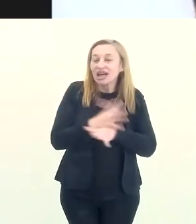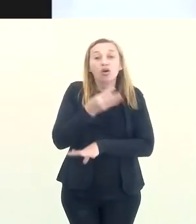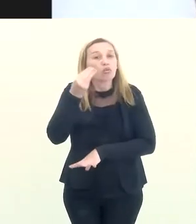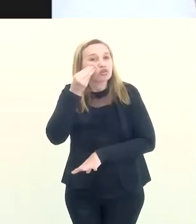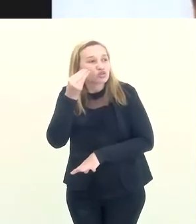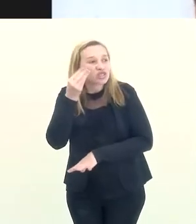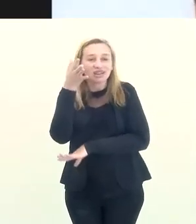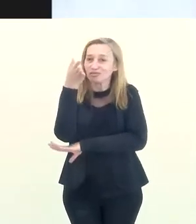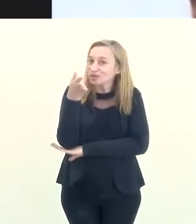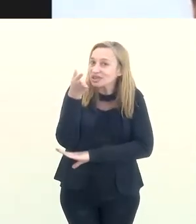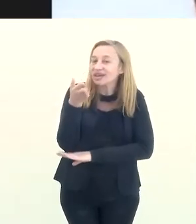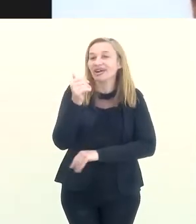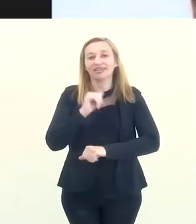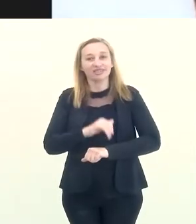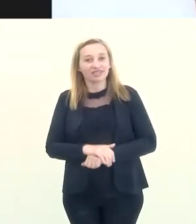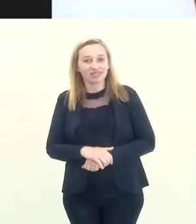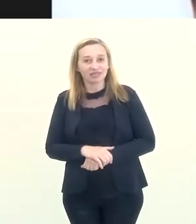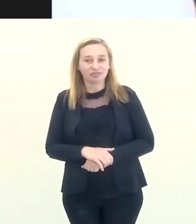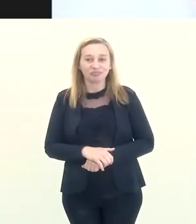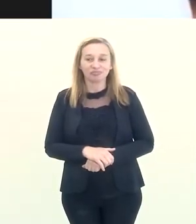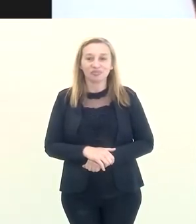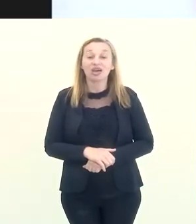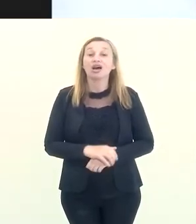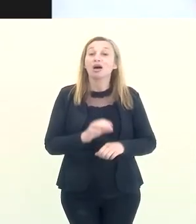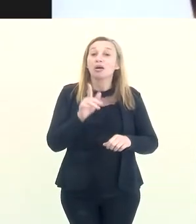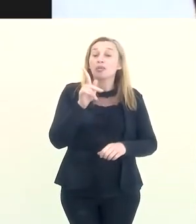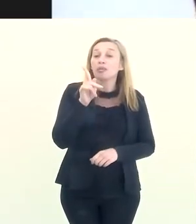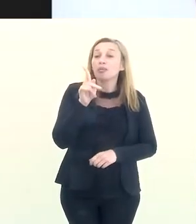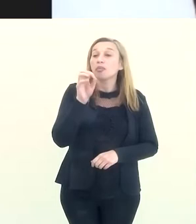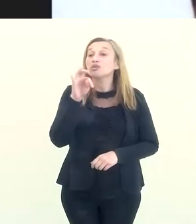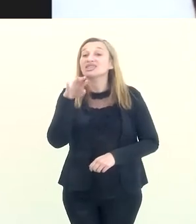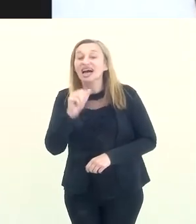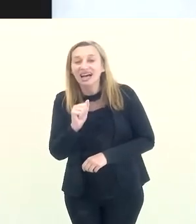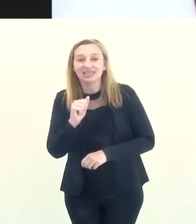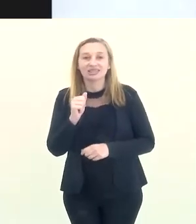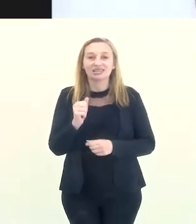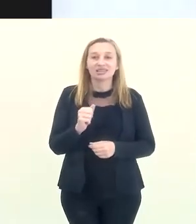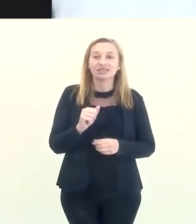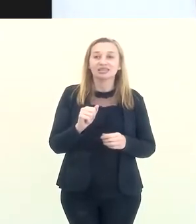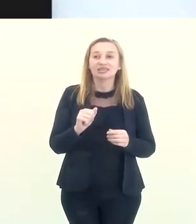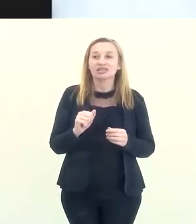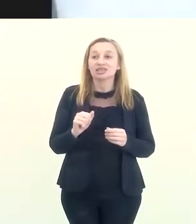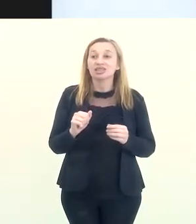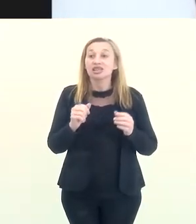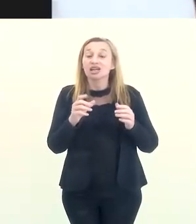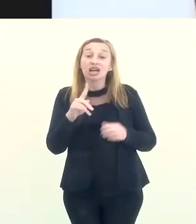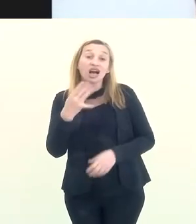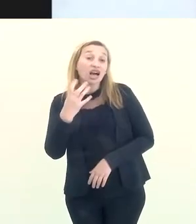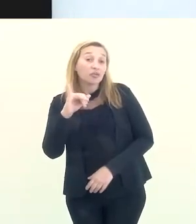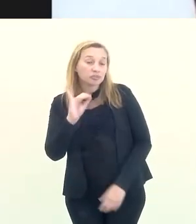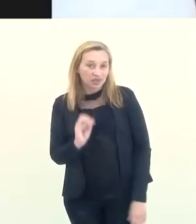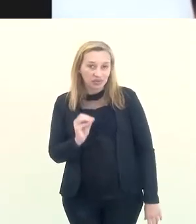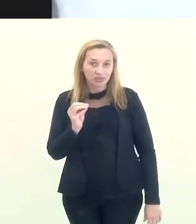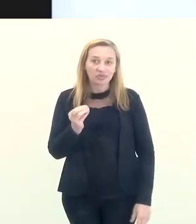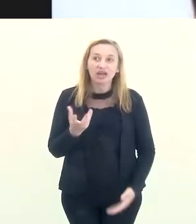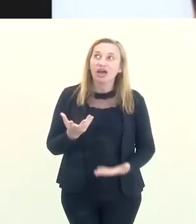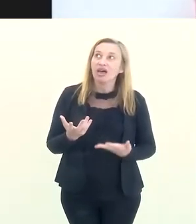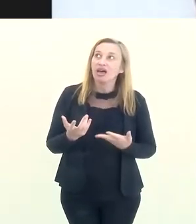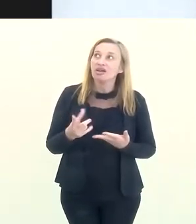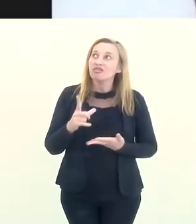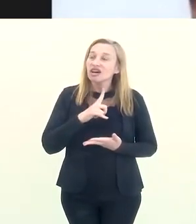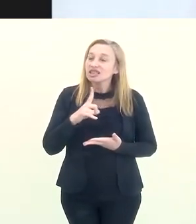você cria aí uma oportunidade para hospedagem, para hotelaria, para pousadas, hostel, enfim, camping.